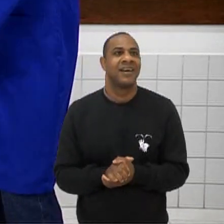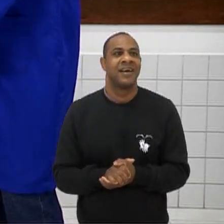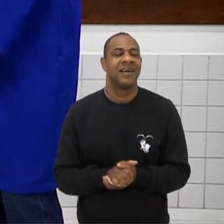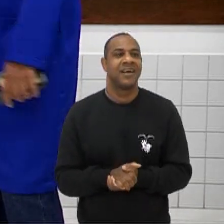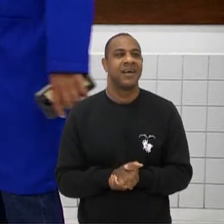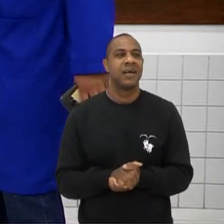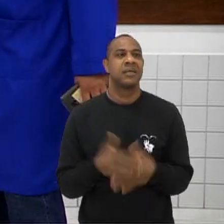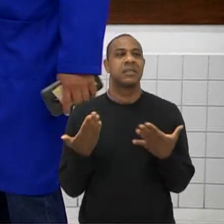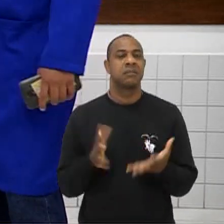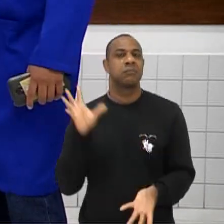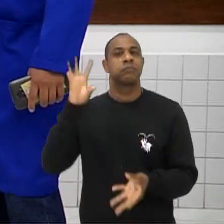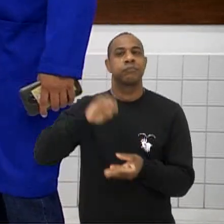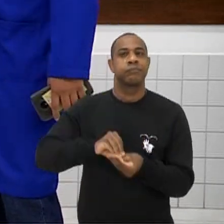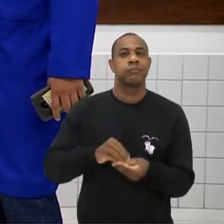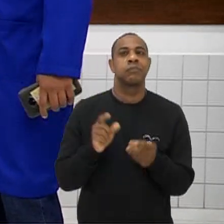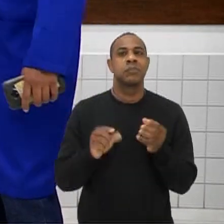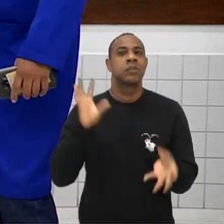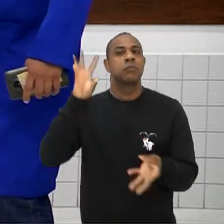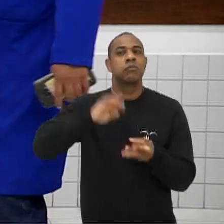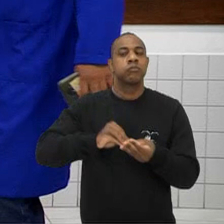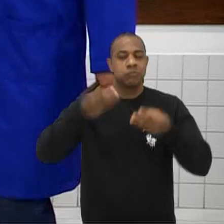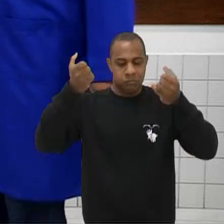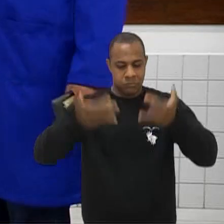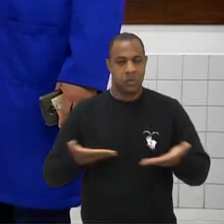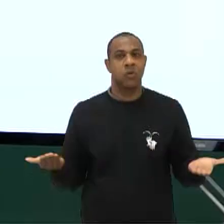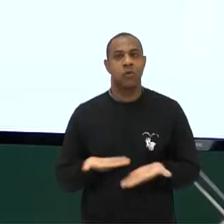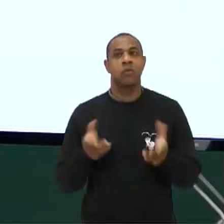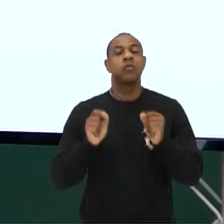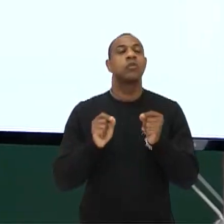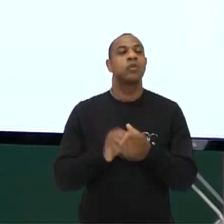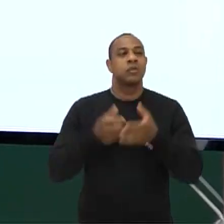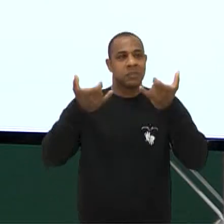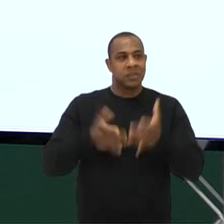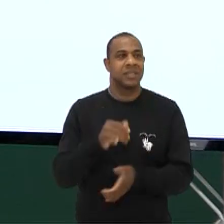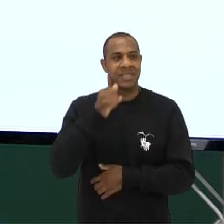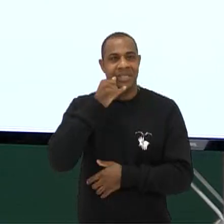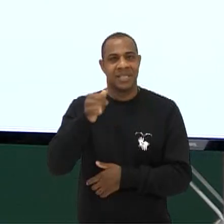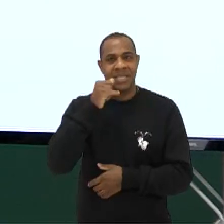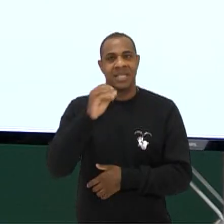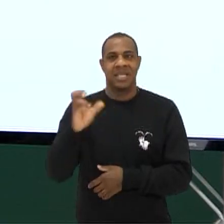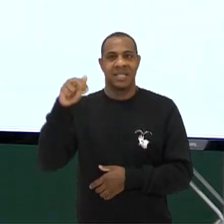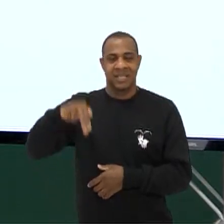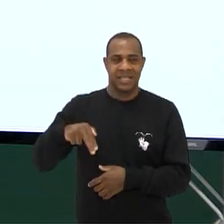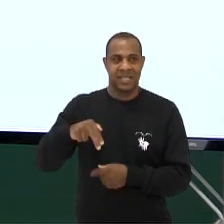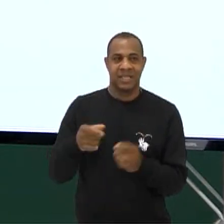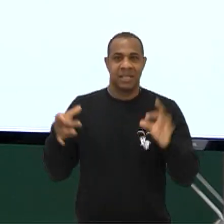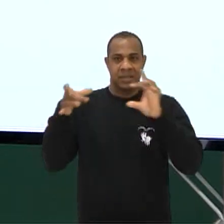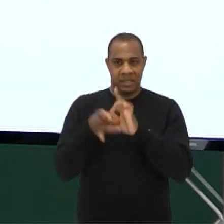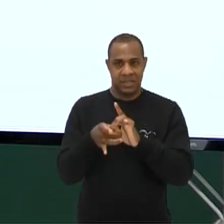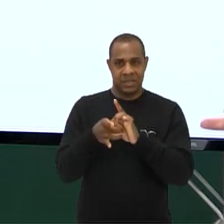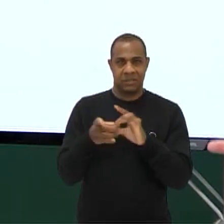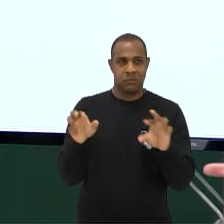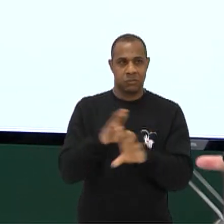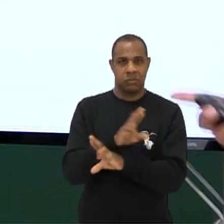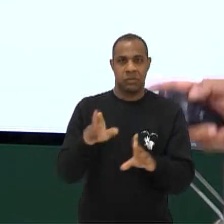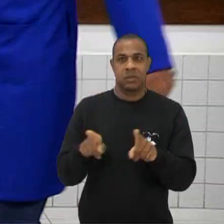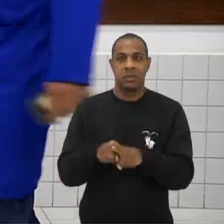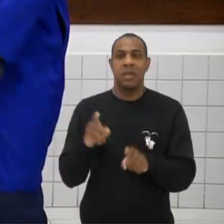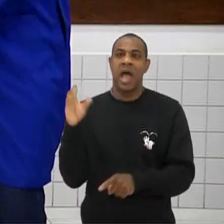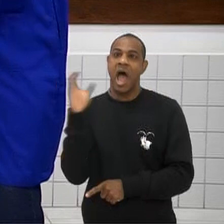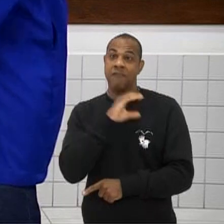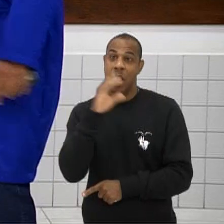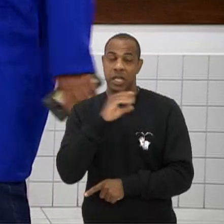Vamos lá queridos Então aqui O que a gente falou Nessa aula Nós falamos sobre Energia cinética Energia associada ao que Ogão? A velocidade